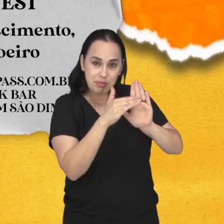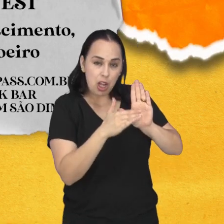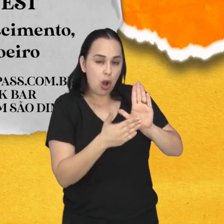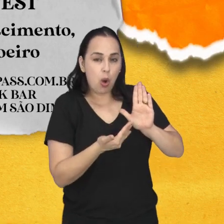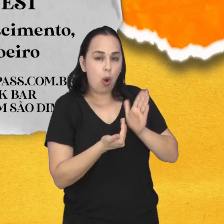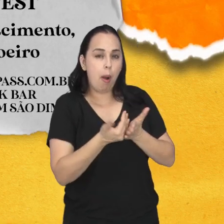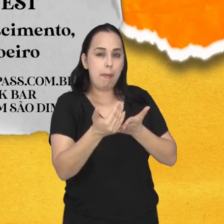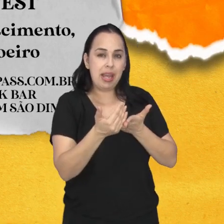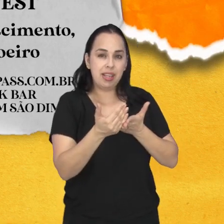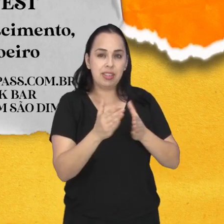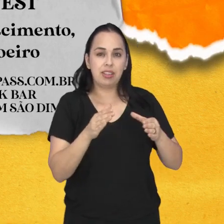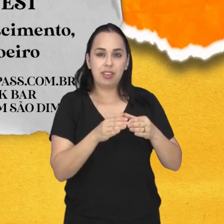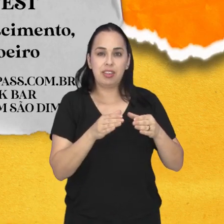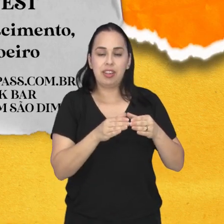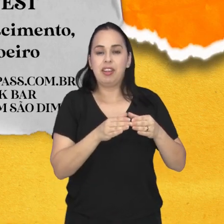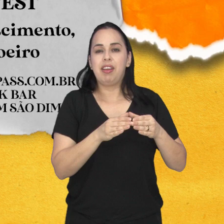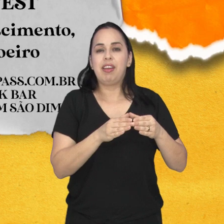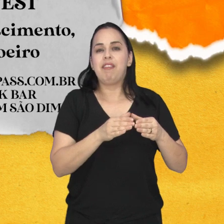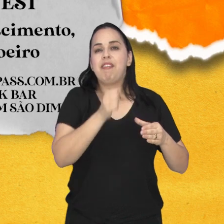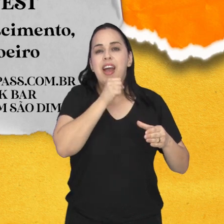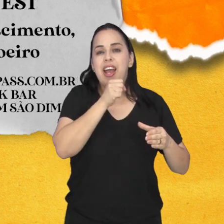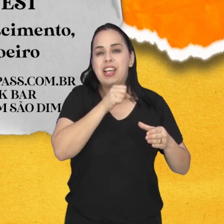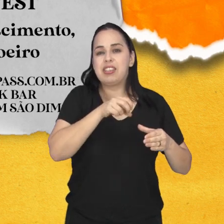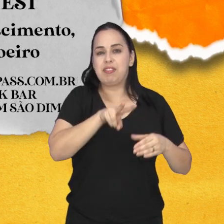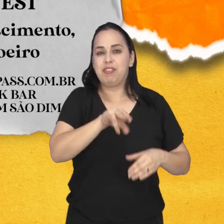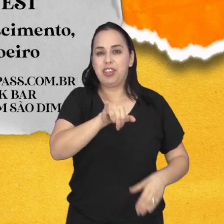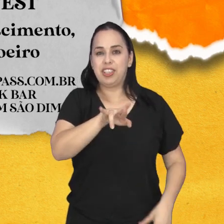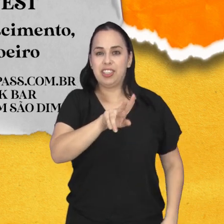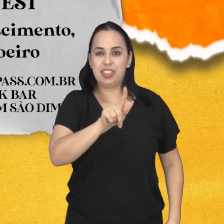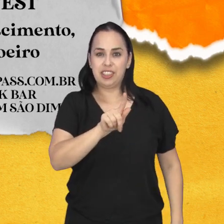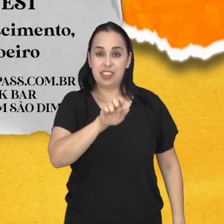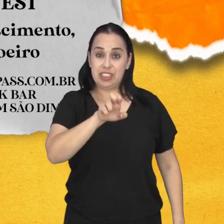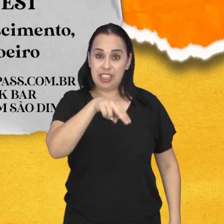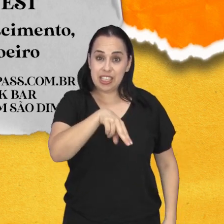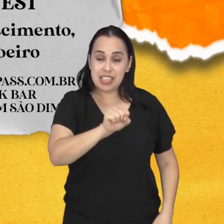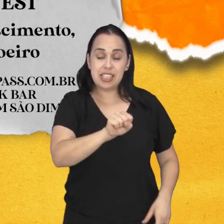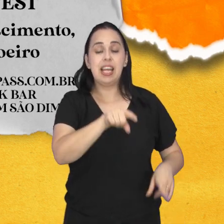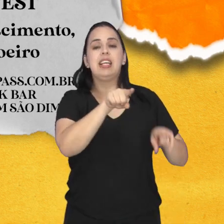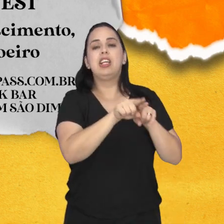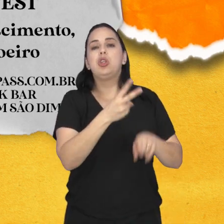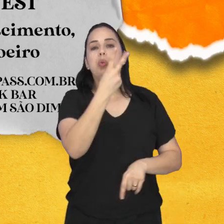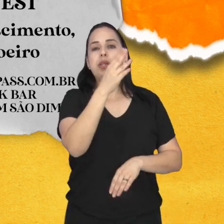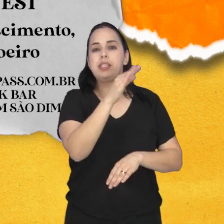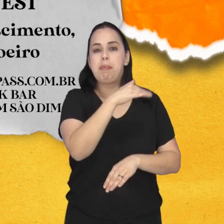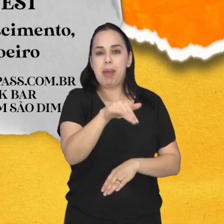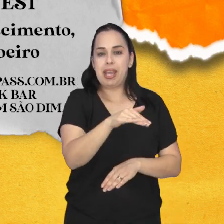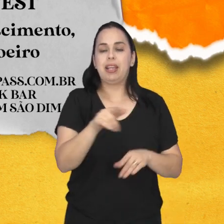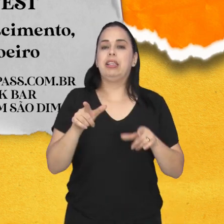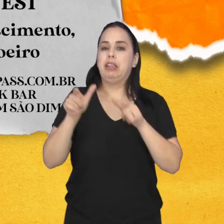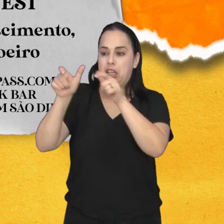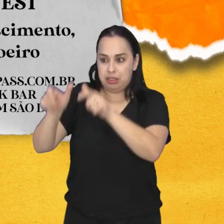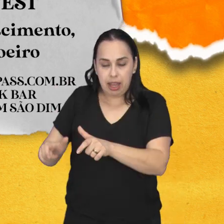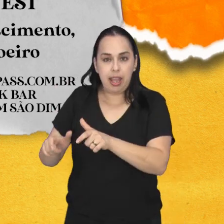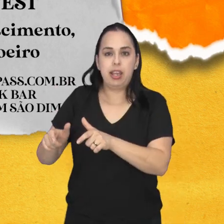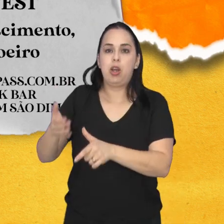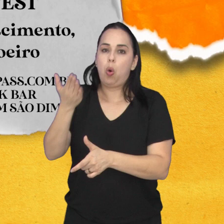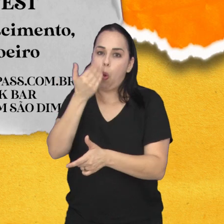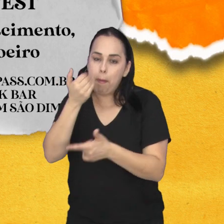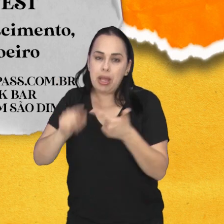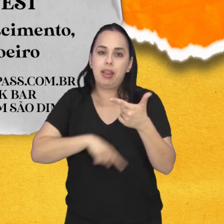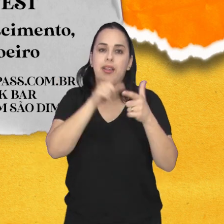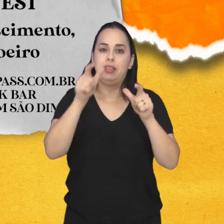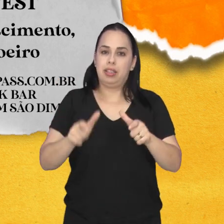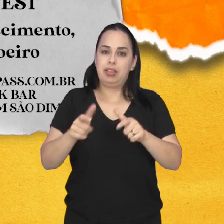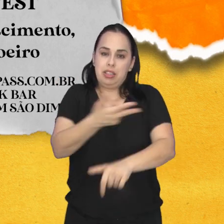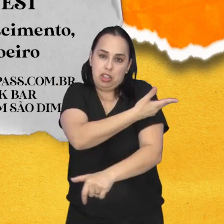programação começa com o show da banda Velhas Virgens, às duas e meia da tarde. O festival conta com praça de alimentação, área